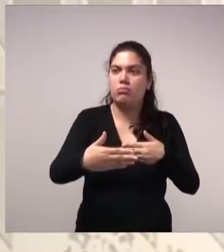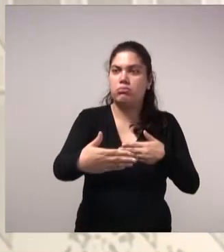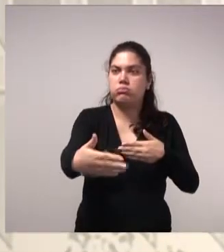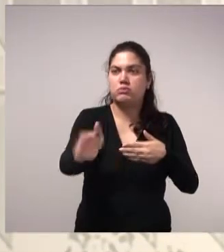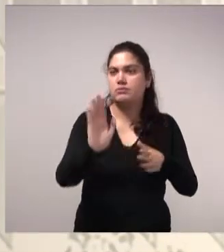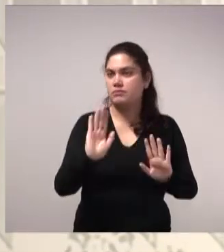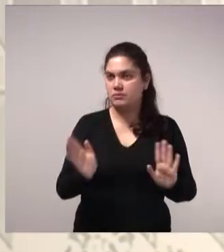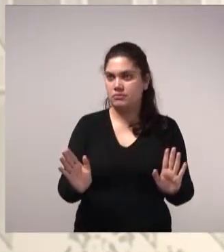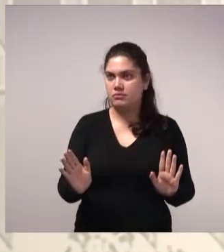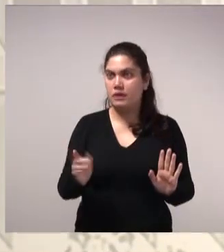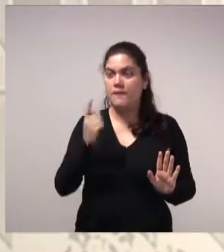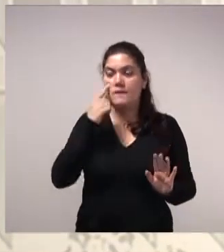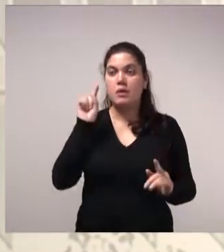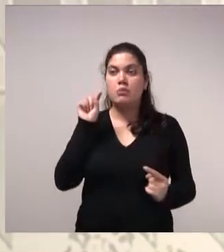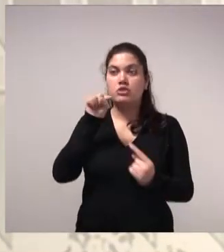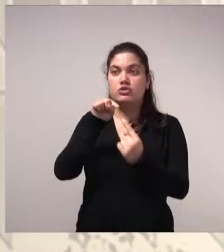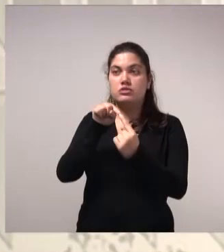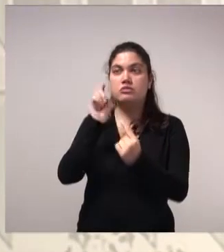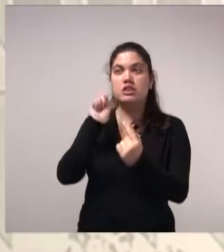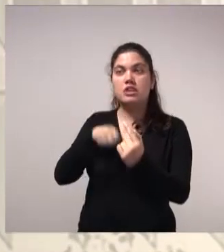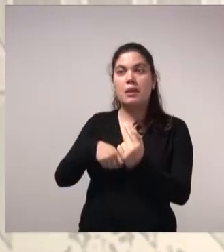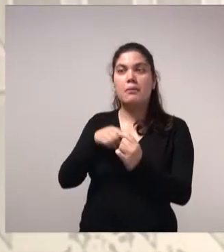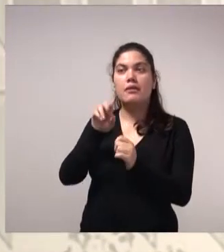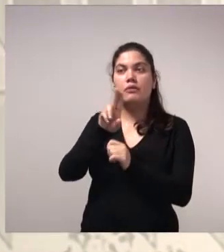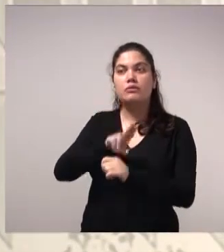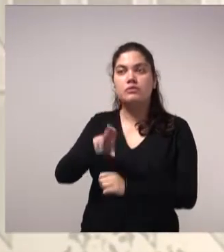Traçar as metas, o que dá para ser feito.